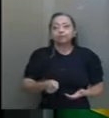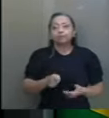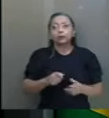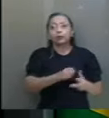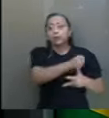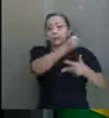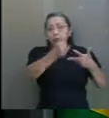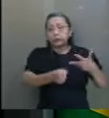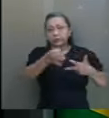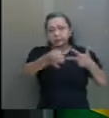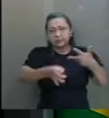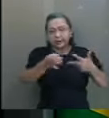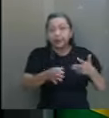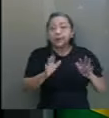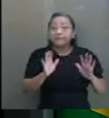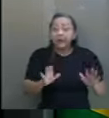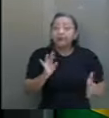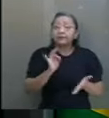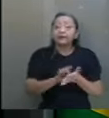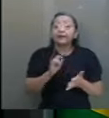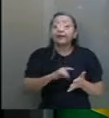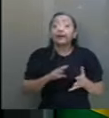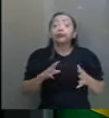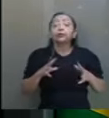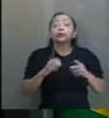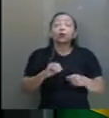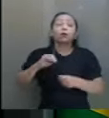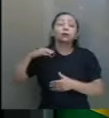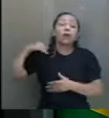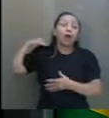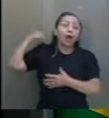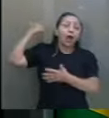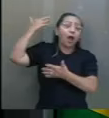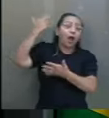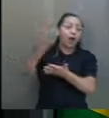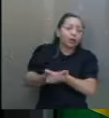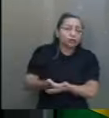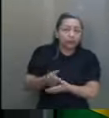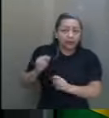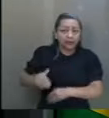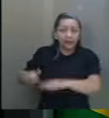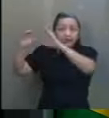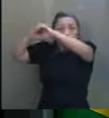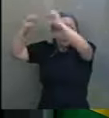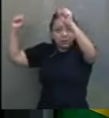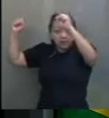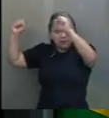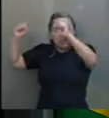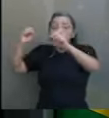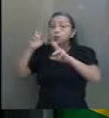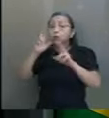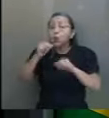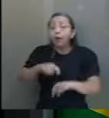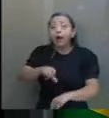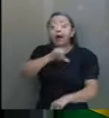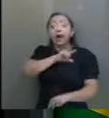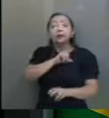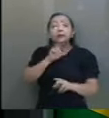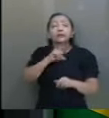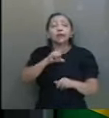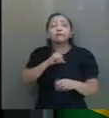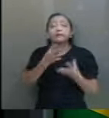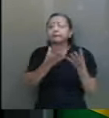O fato é que, em toda a história da Suprema Corte, nunca existiram tantos e